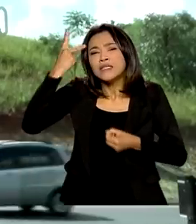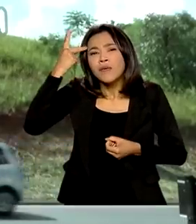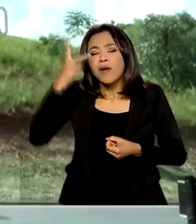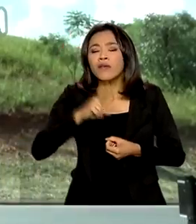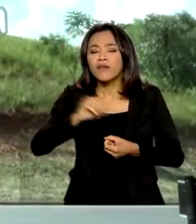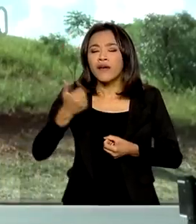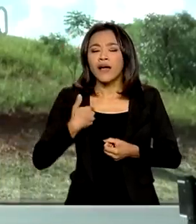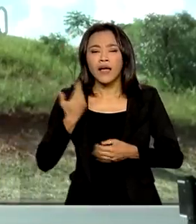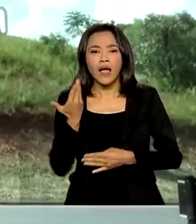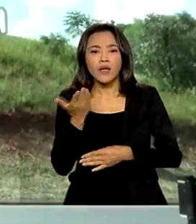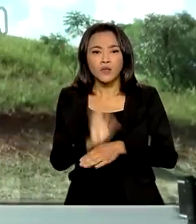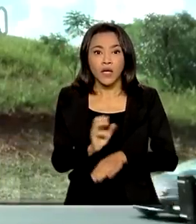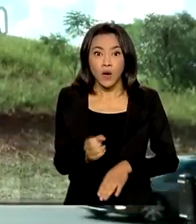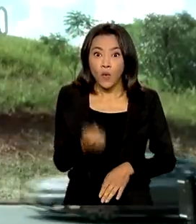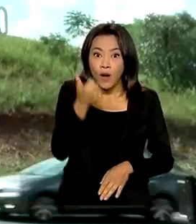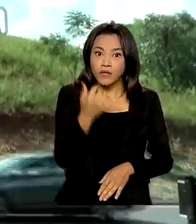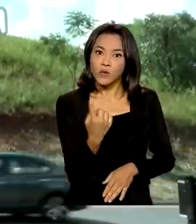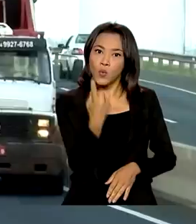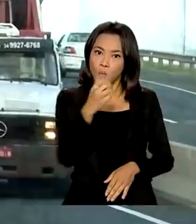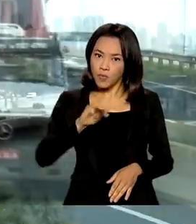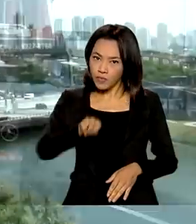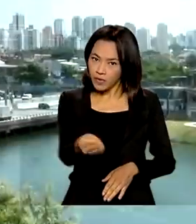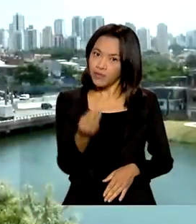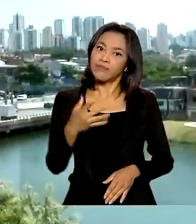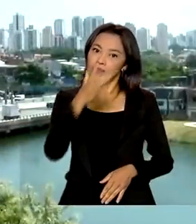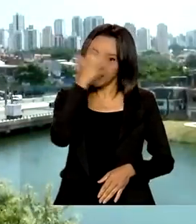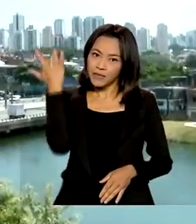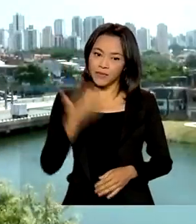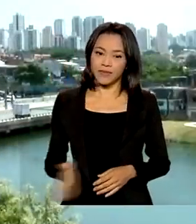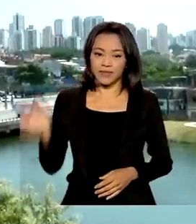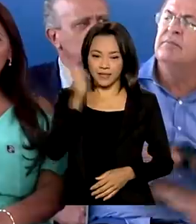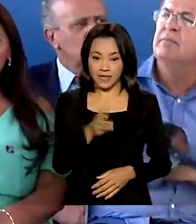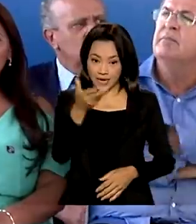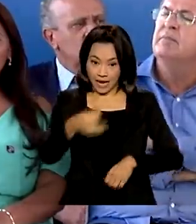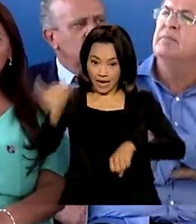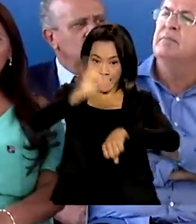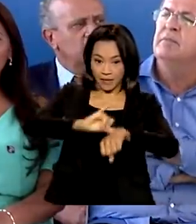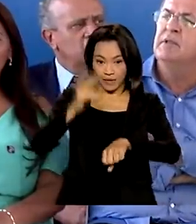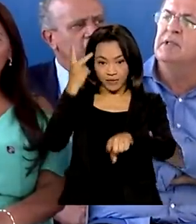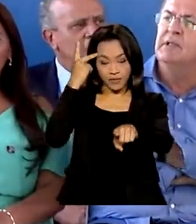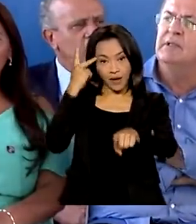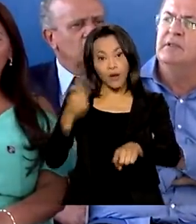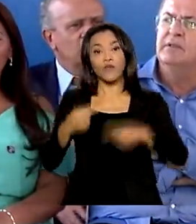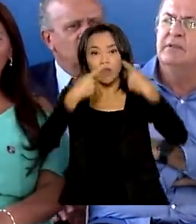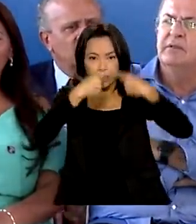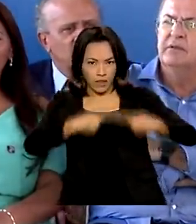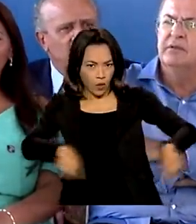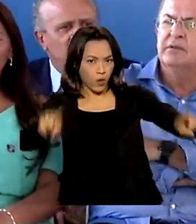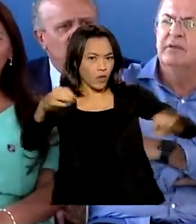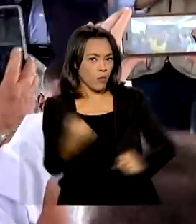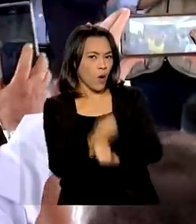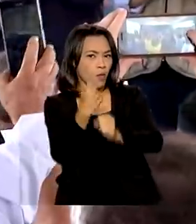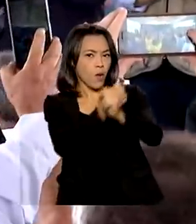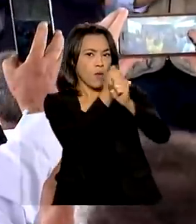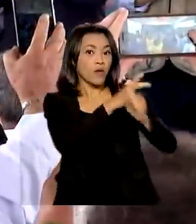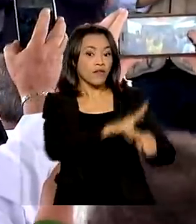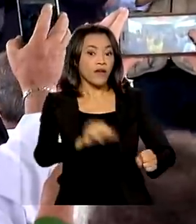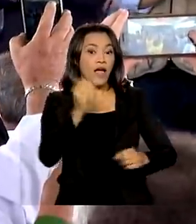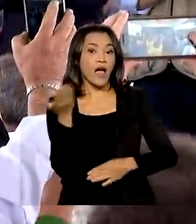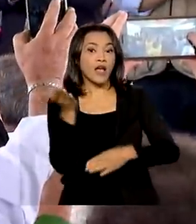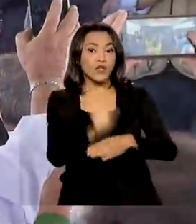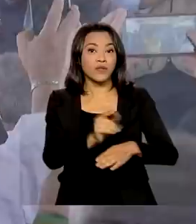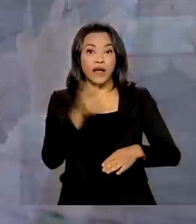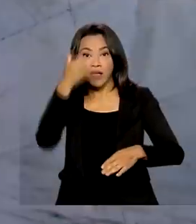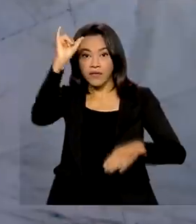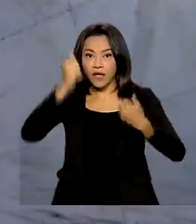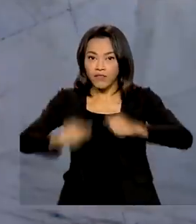beneficiar quase um milhão de pessoas. Na capital paulista foram inauguradas obras que vão ajudar no combate às enchentes.